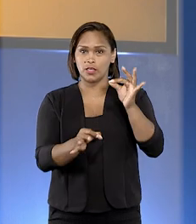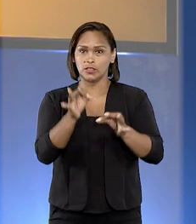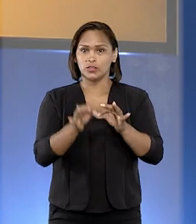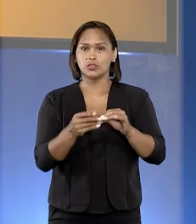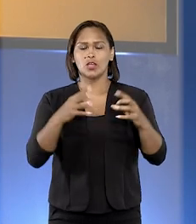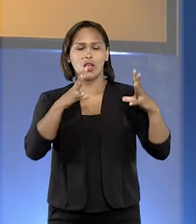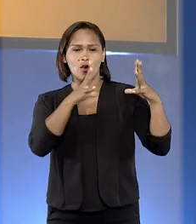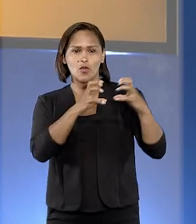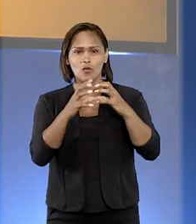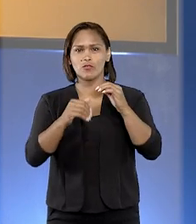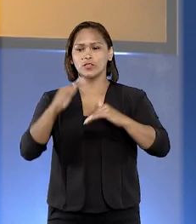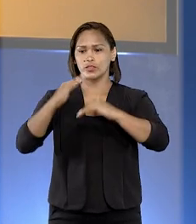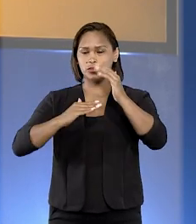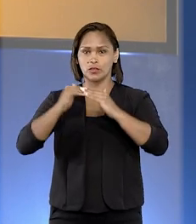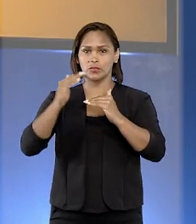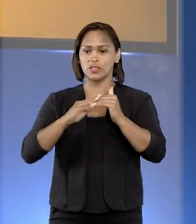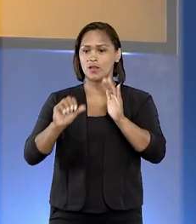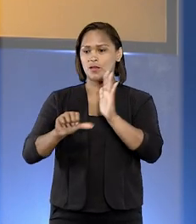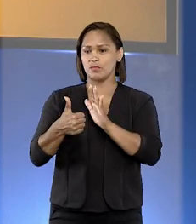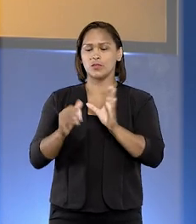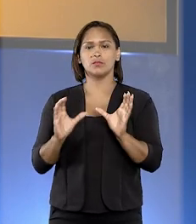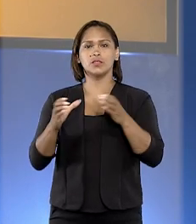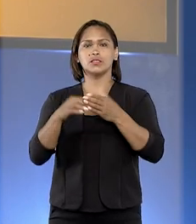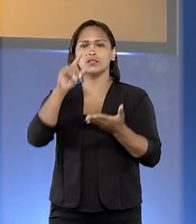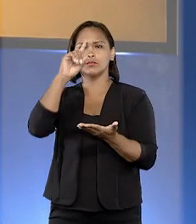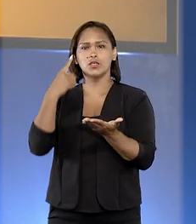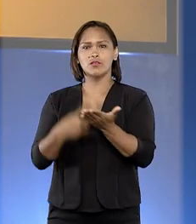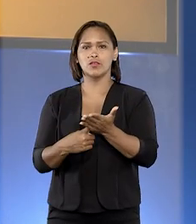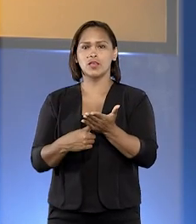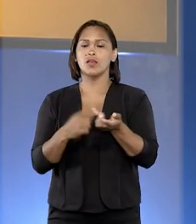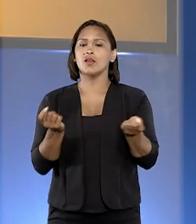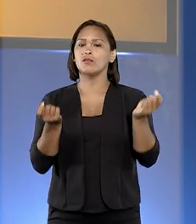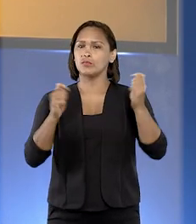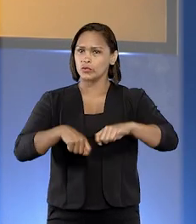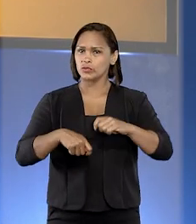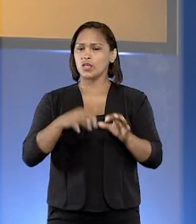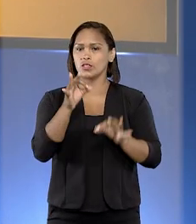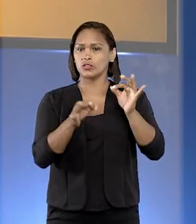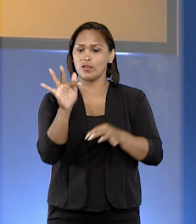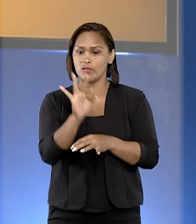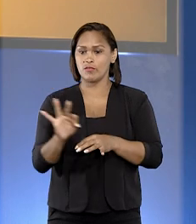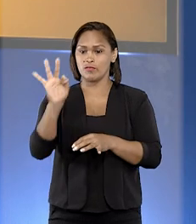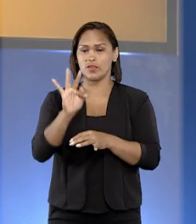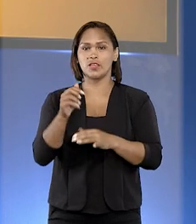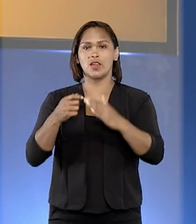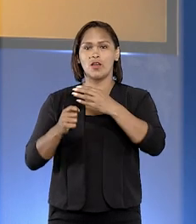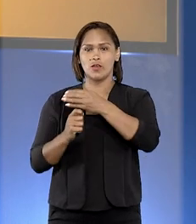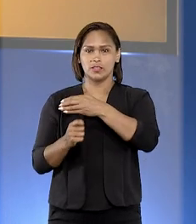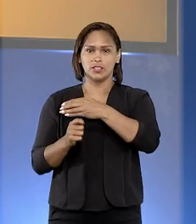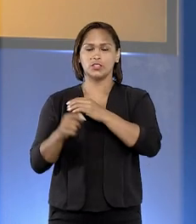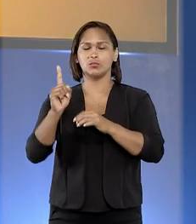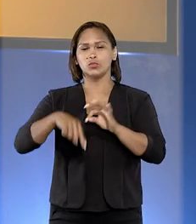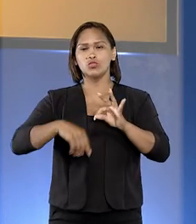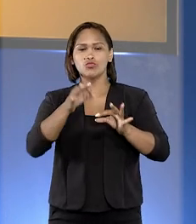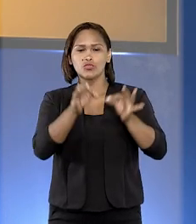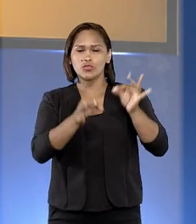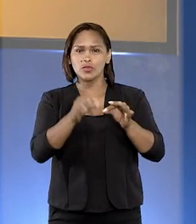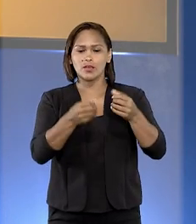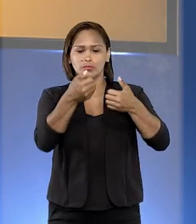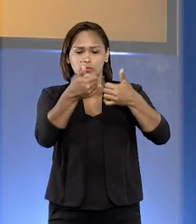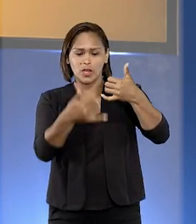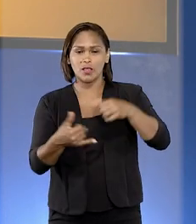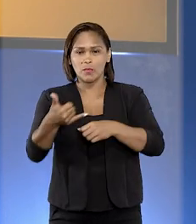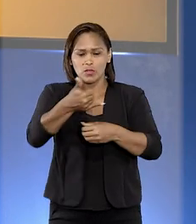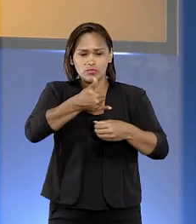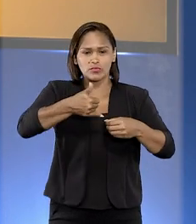Em julgamento de conflito de competência, primeira sessão define que cabe à Justiça Federal em Sergipe julgar ações sobre